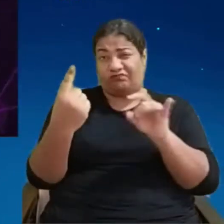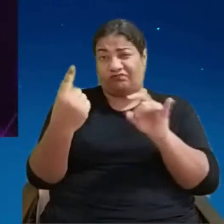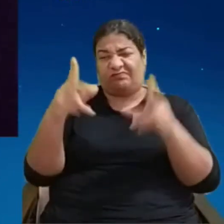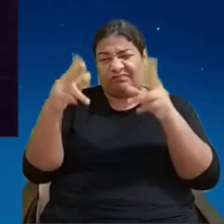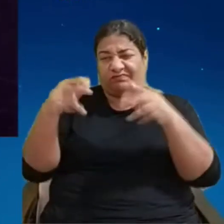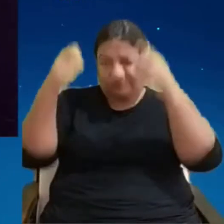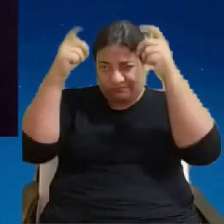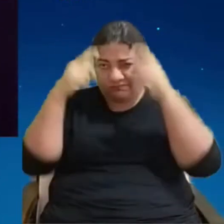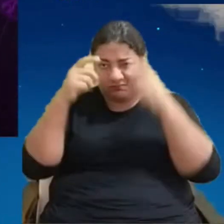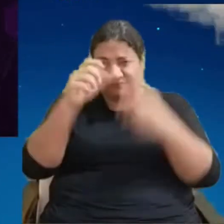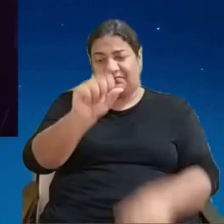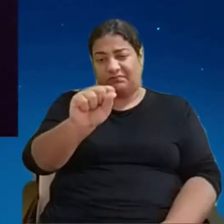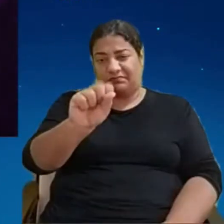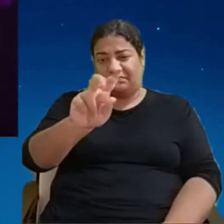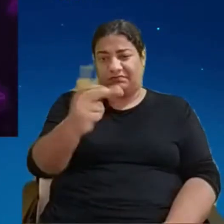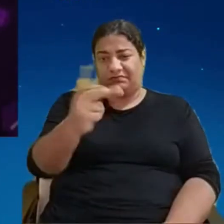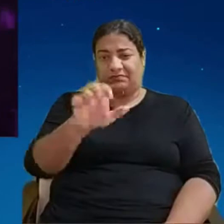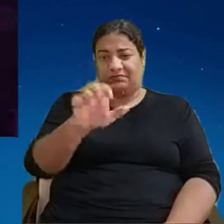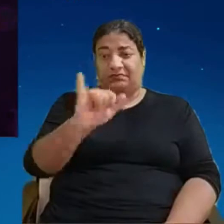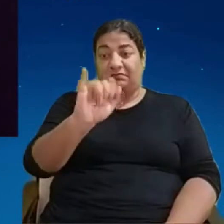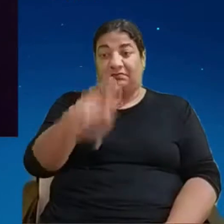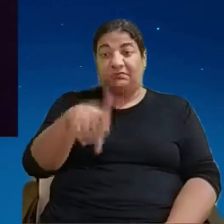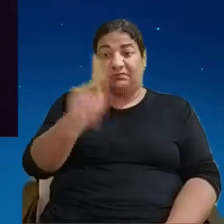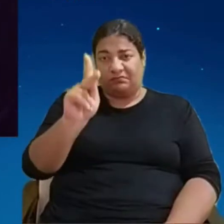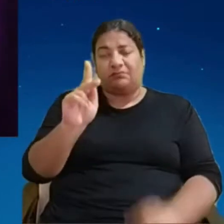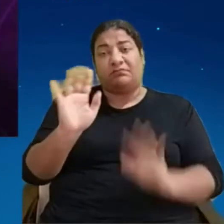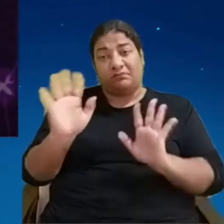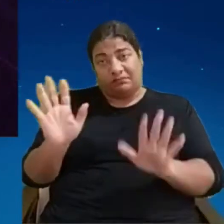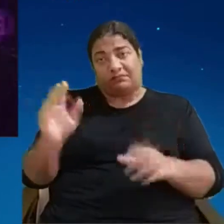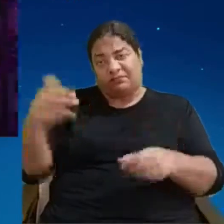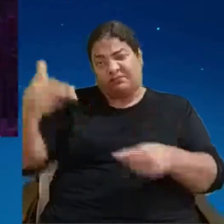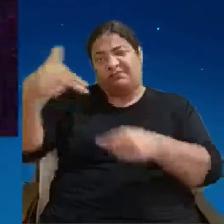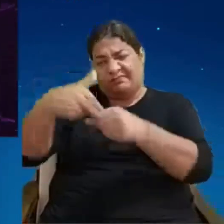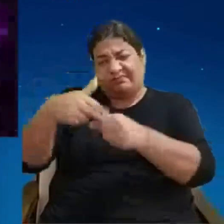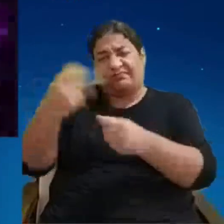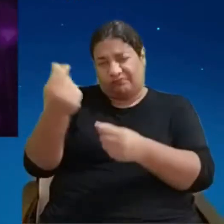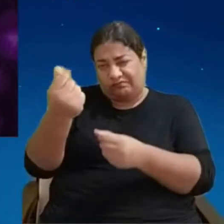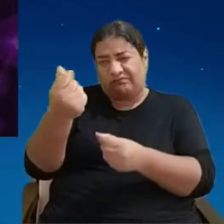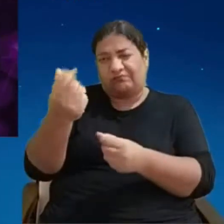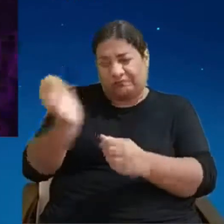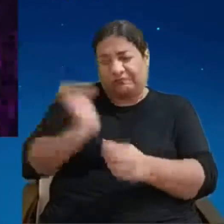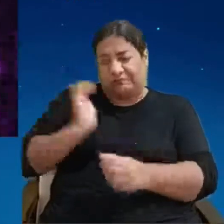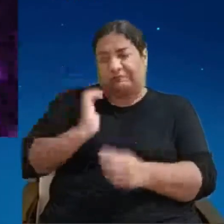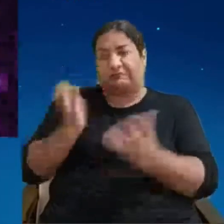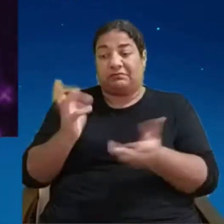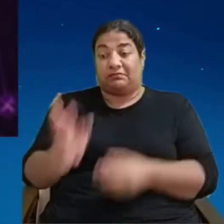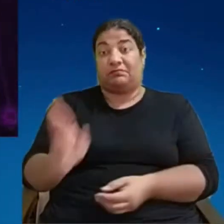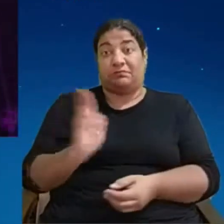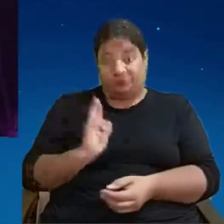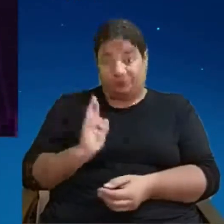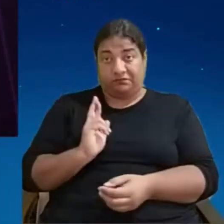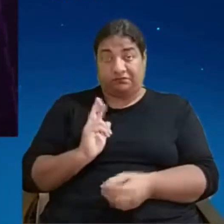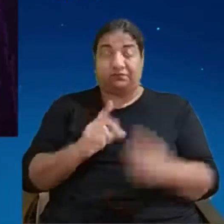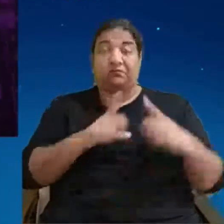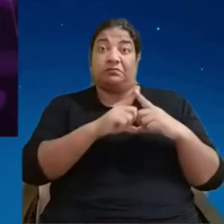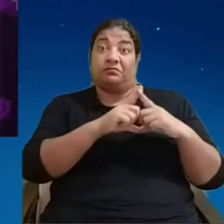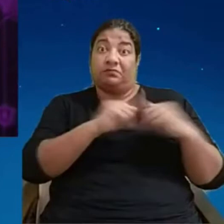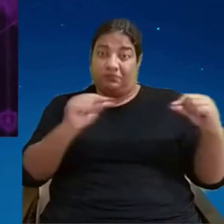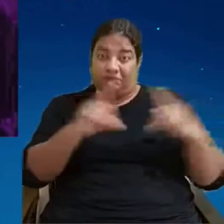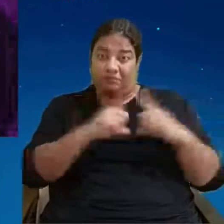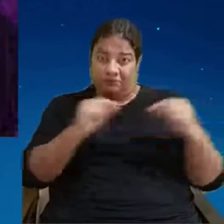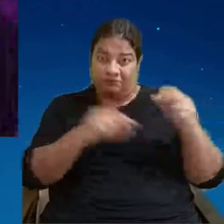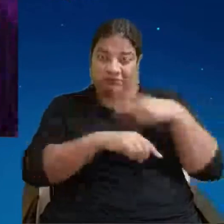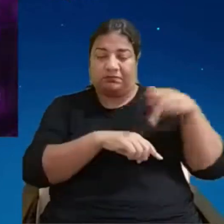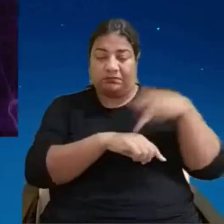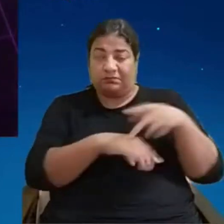investem na cidade porque eles querem ter o retorno. O Japão investe porque quer ter o retorno. Então, aqui, a mesma